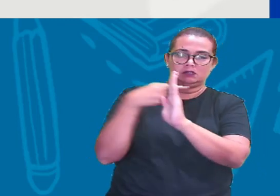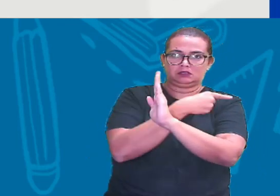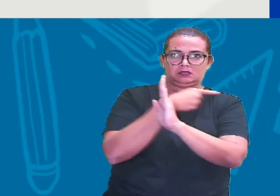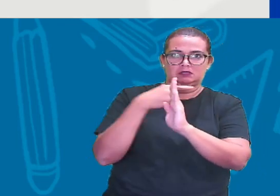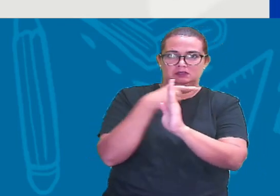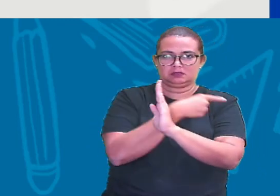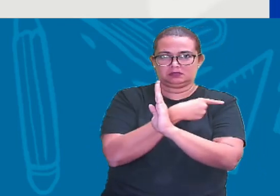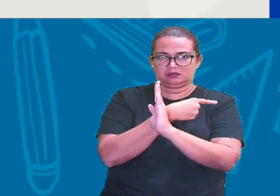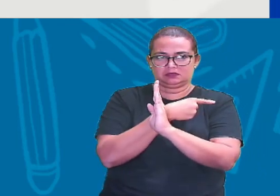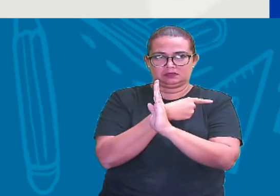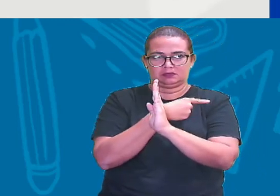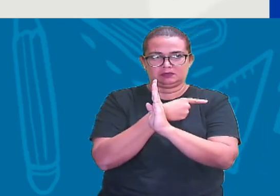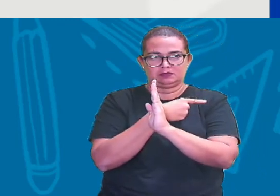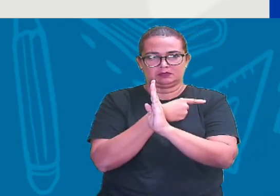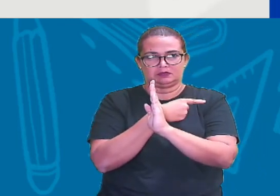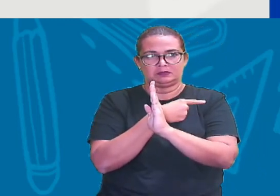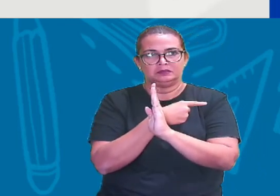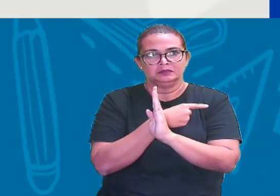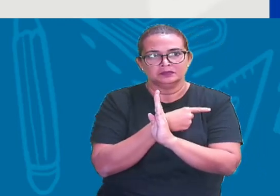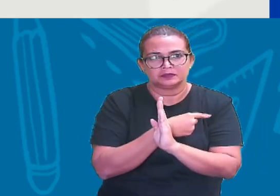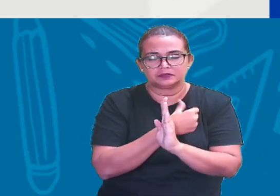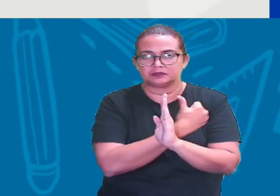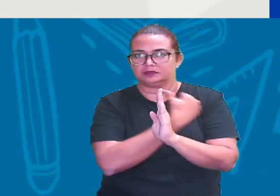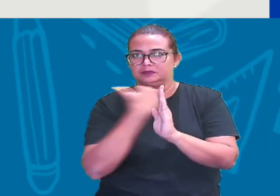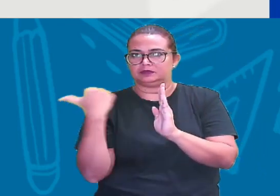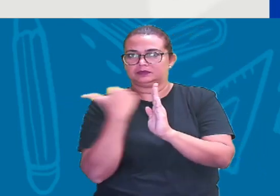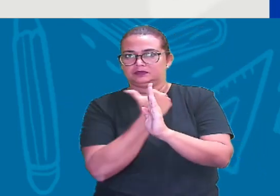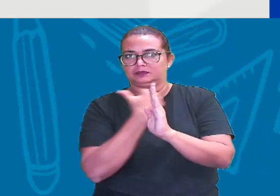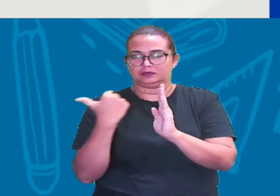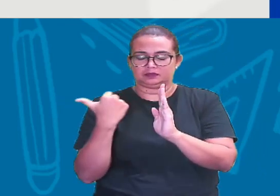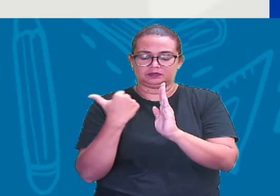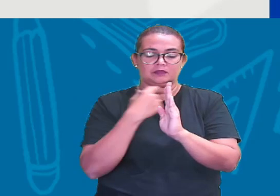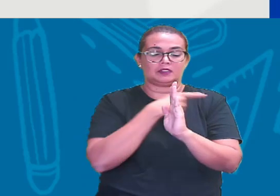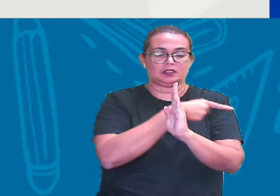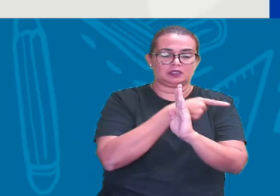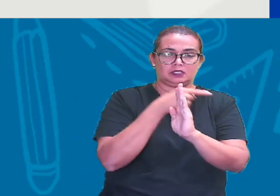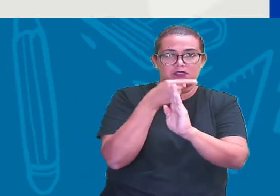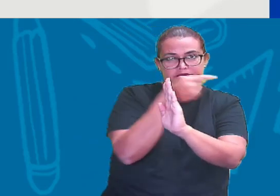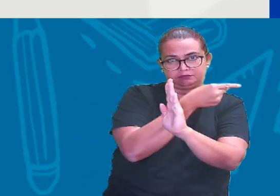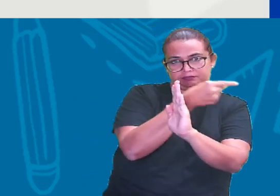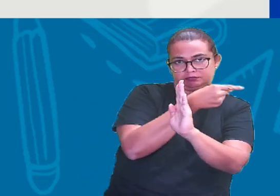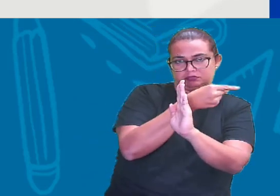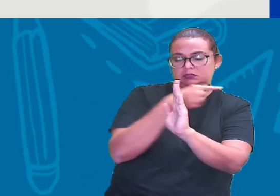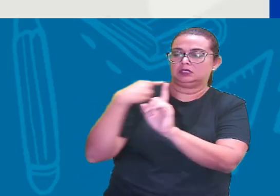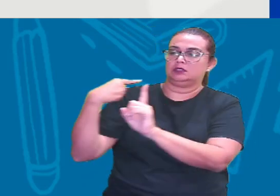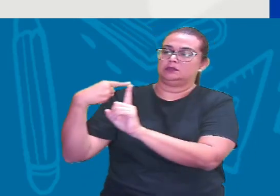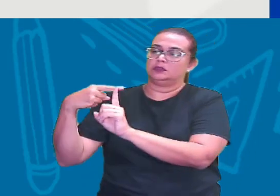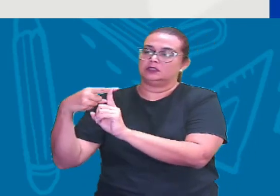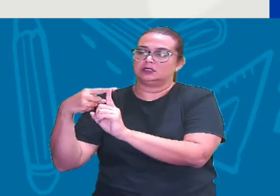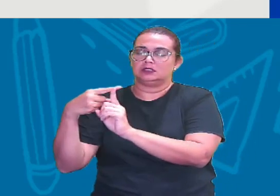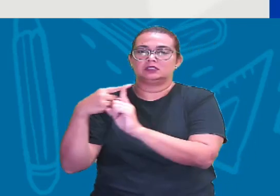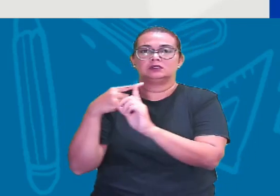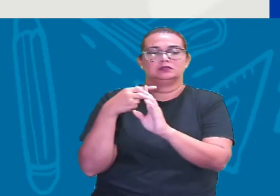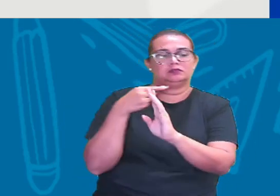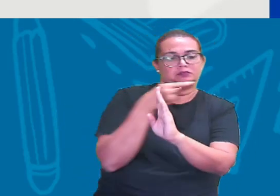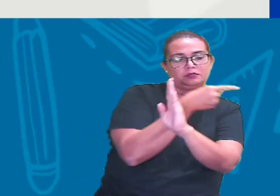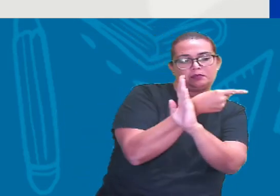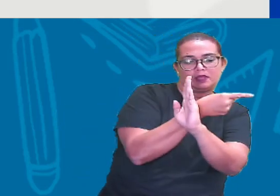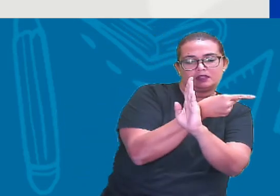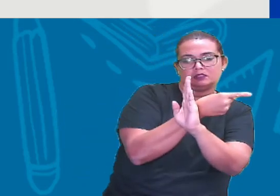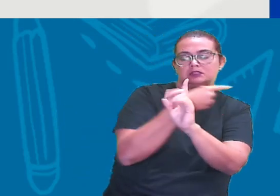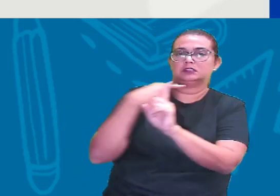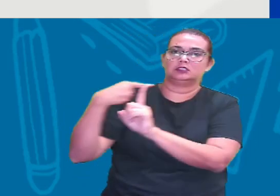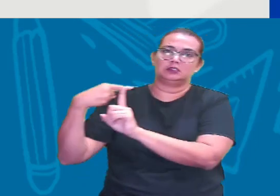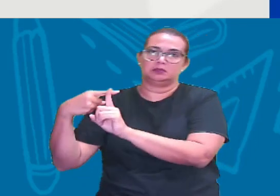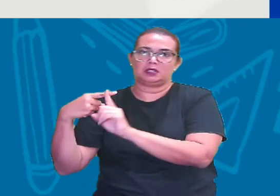Números negativos negativos Na direita Números positivos Tá certo? E